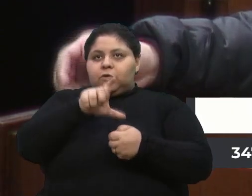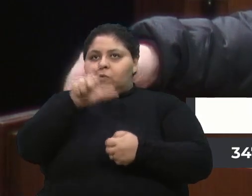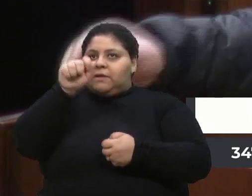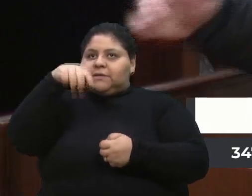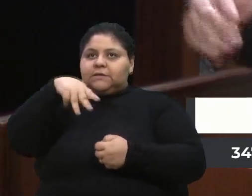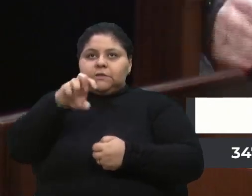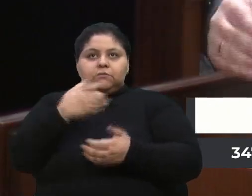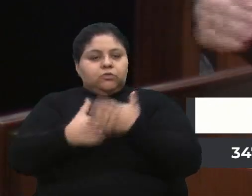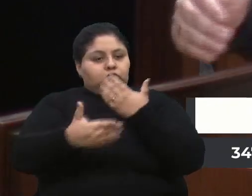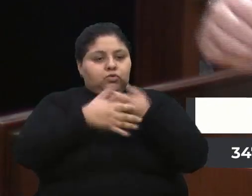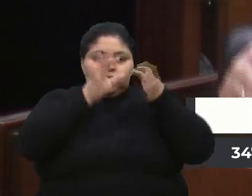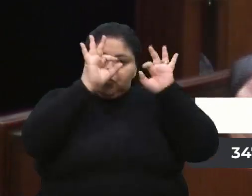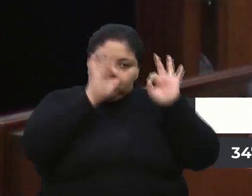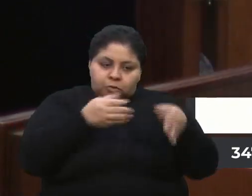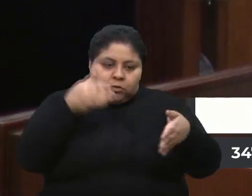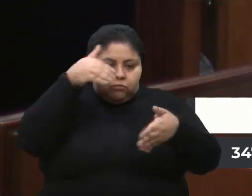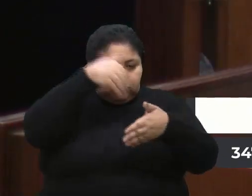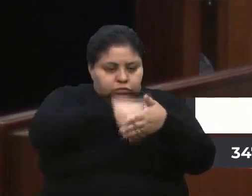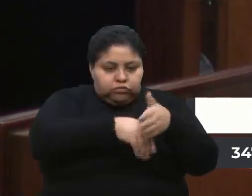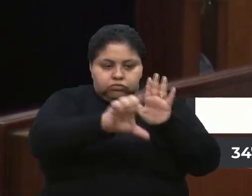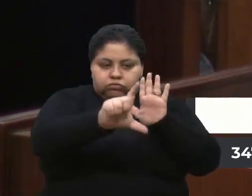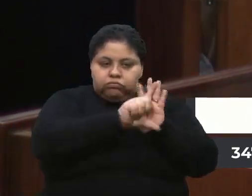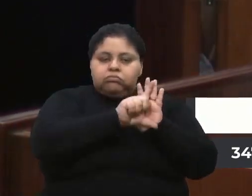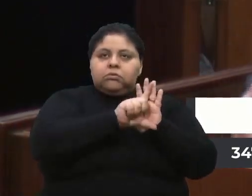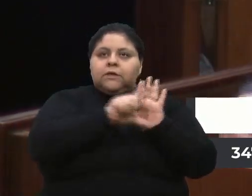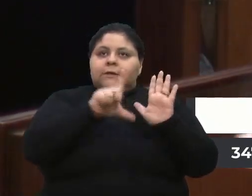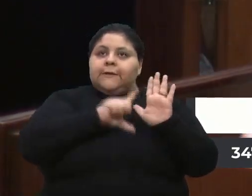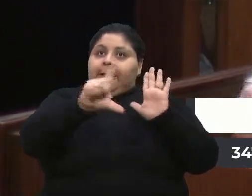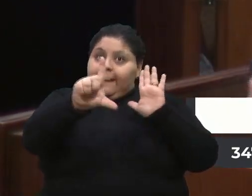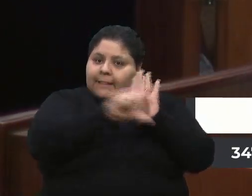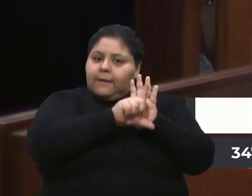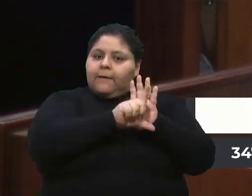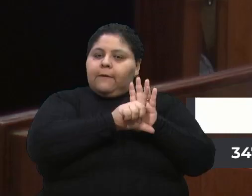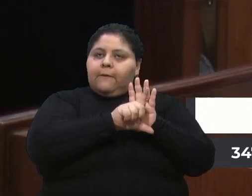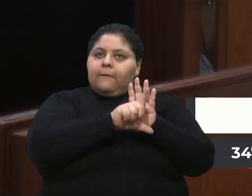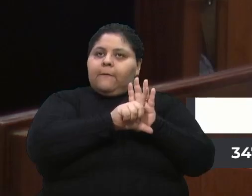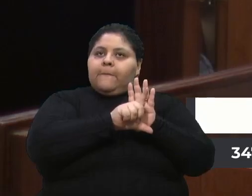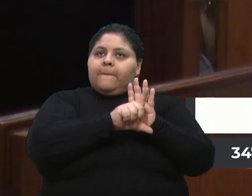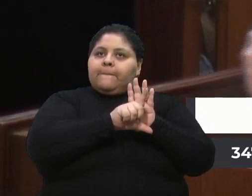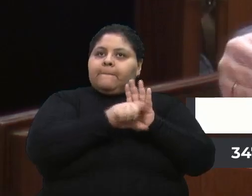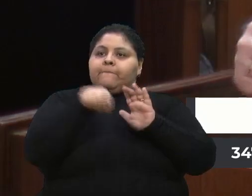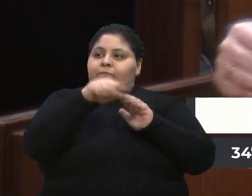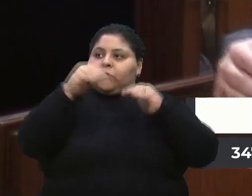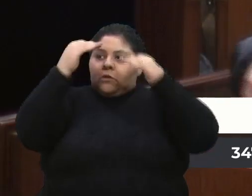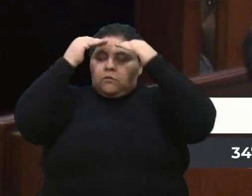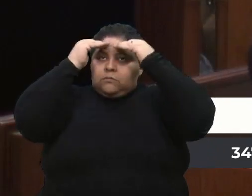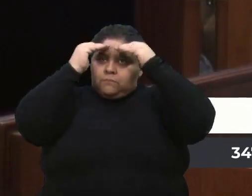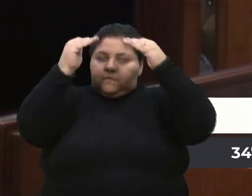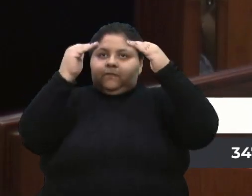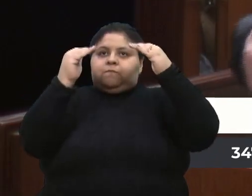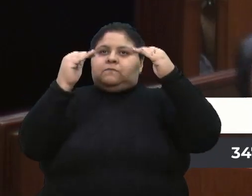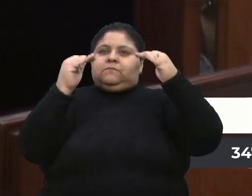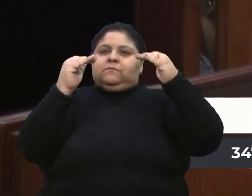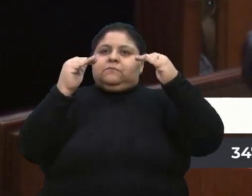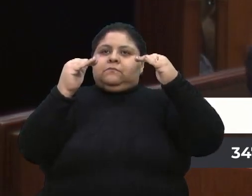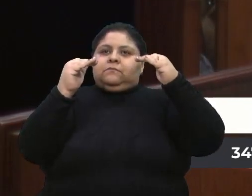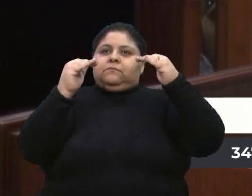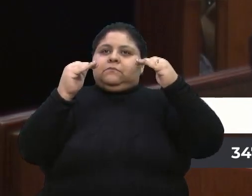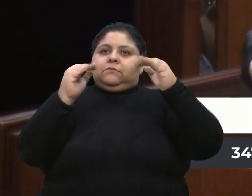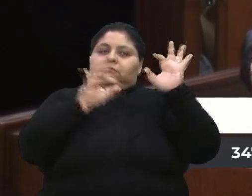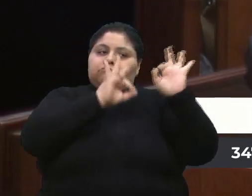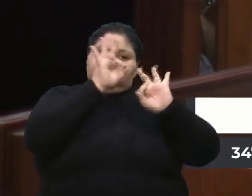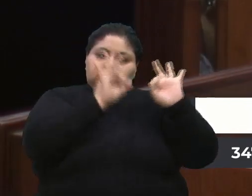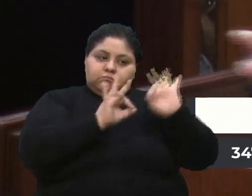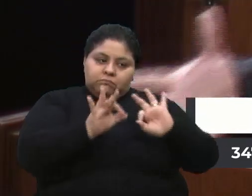dentro da lei, e existe a lei para isso, e a gente vai respeitar o que vai se ajeitar,